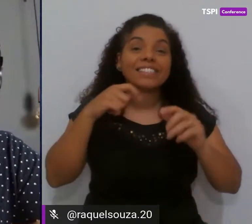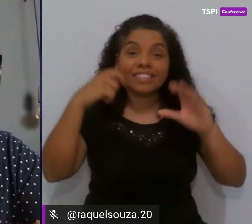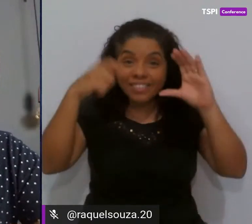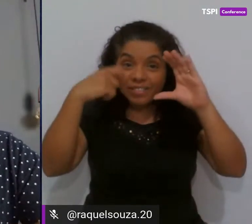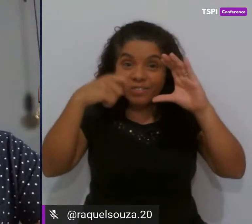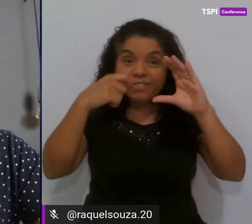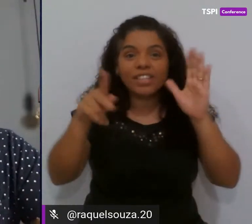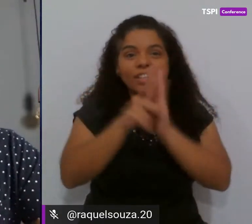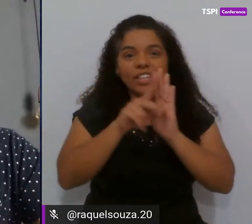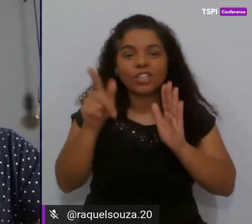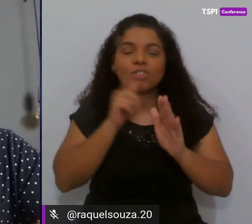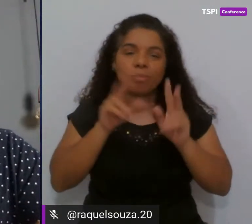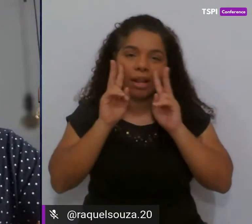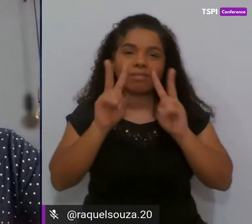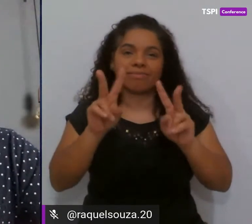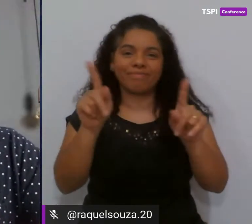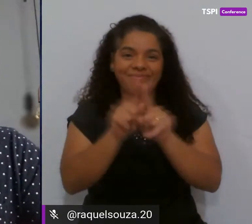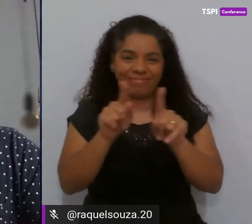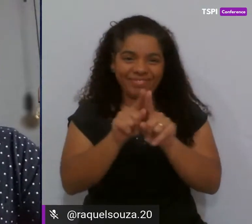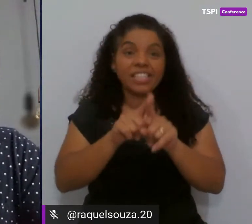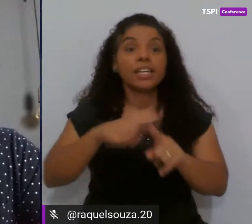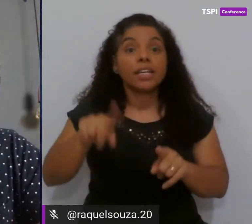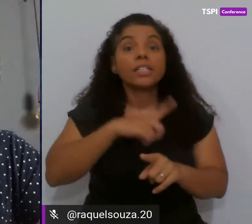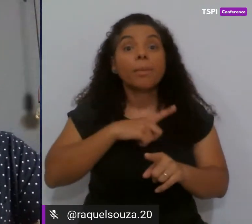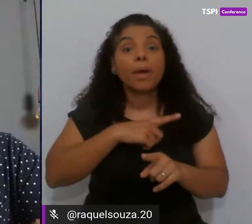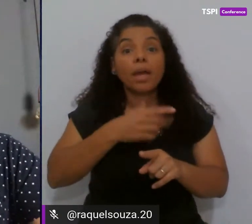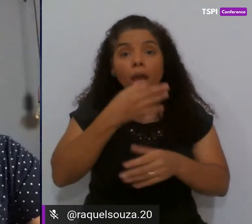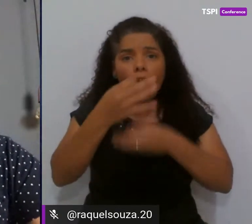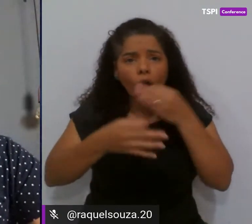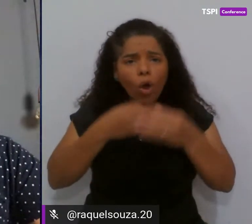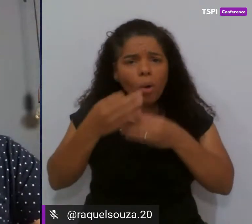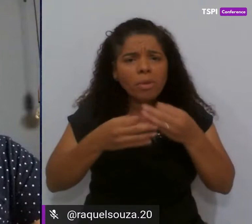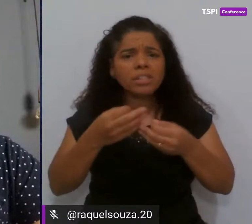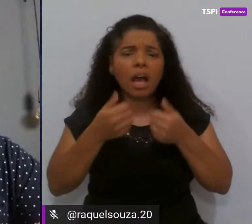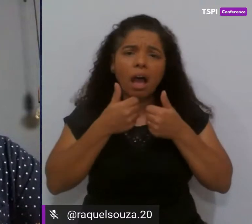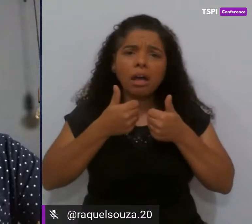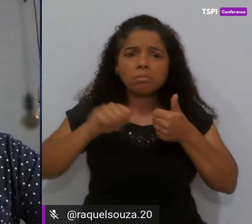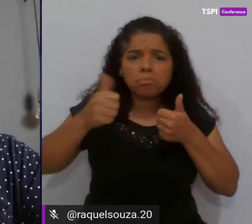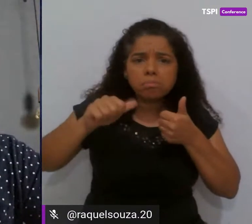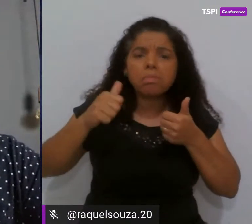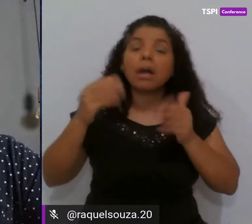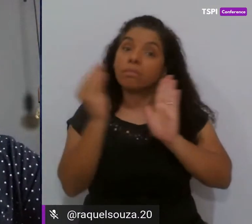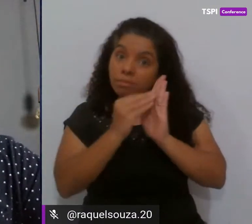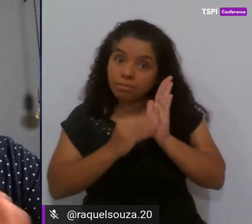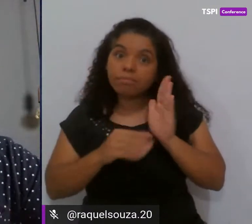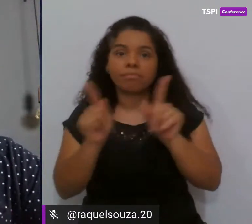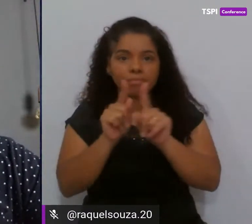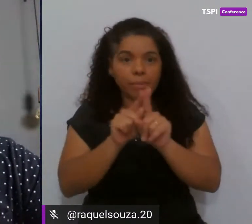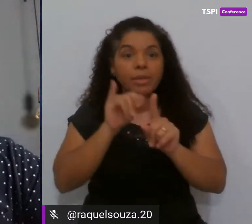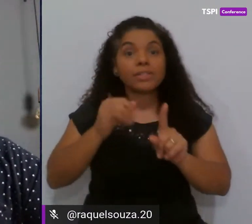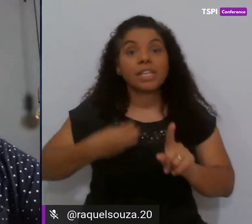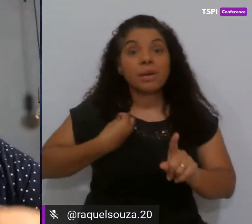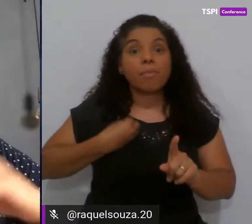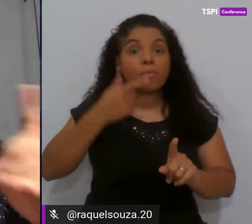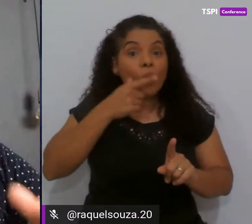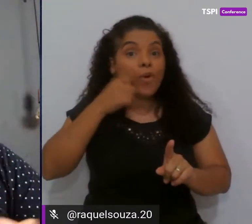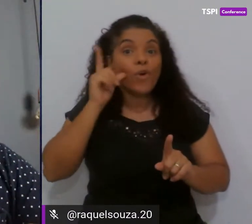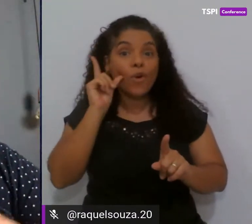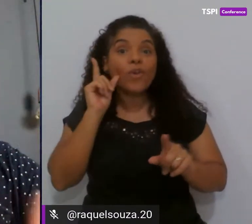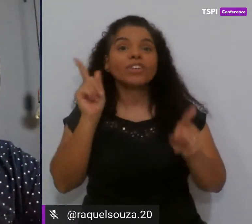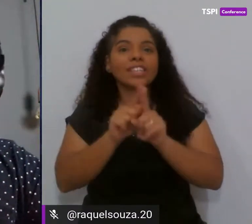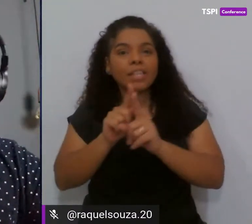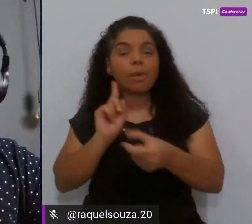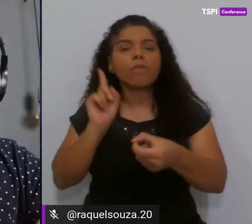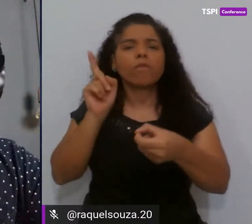até elas, ok? Também deixem os seus comentários sobre o que você está achando do evento, se você participou do evento de ontem também, volta